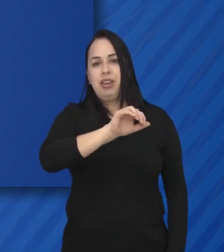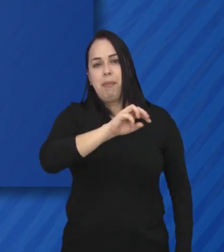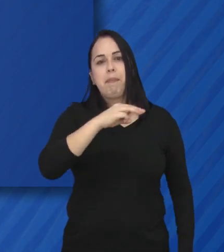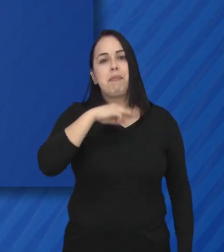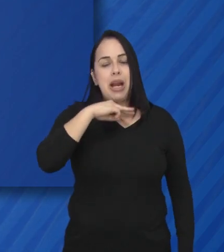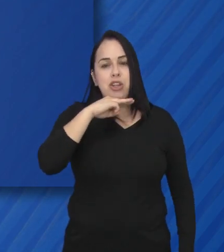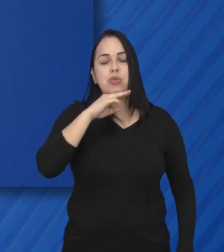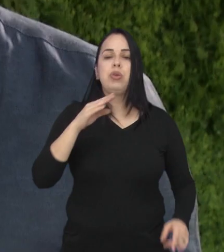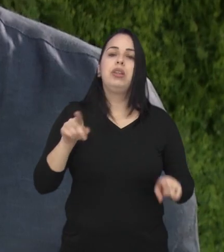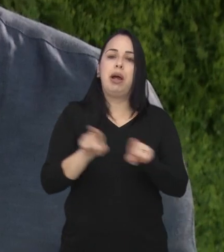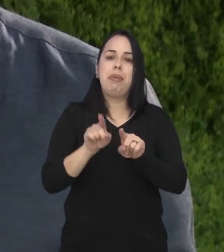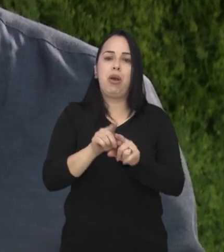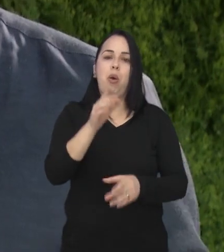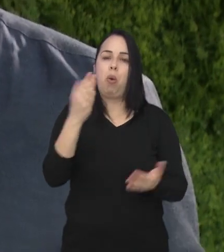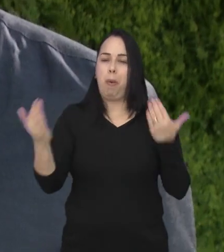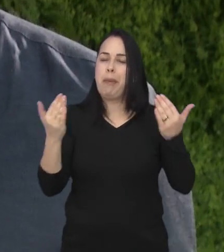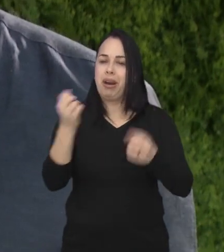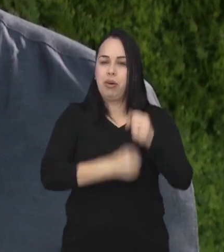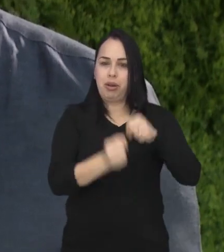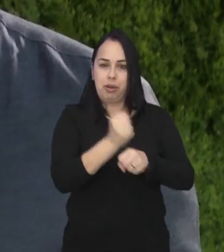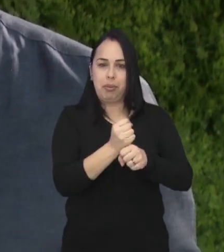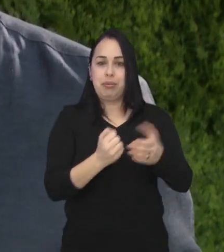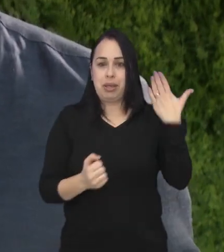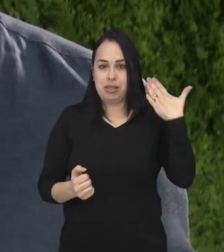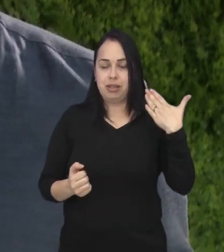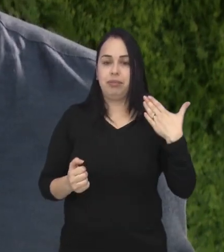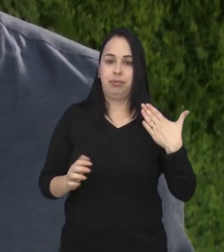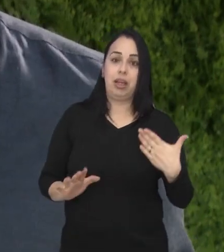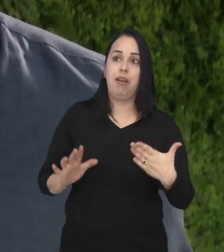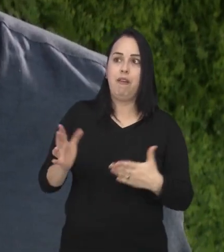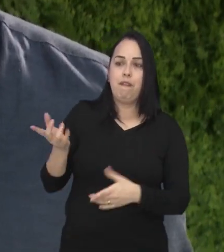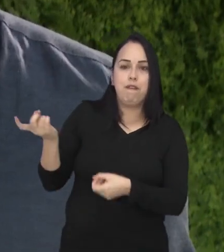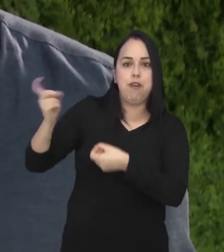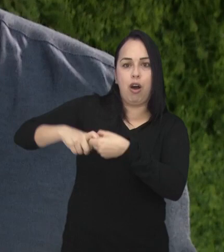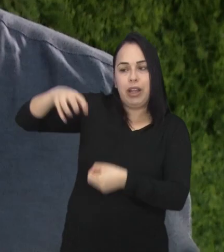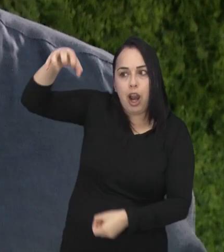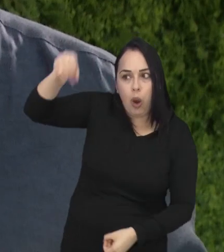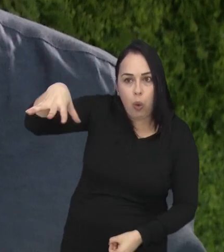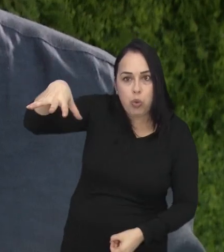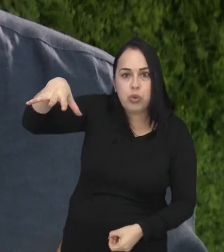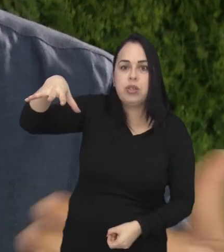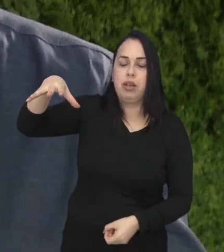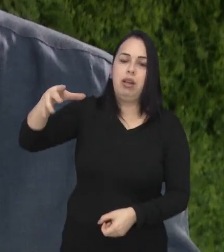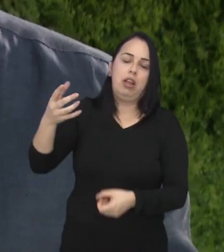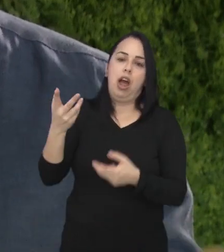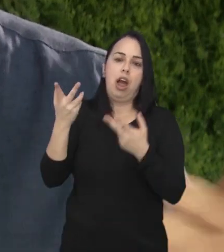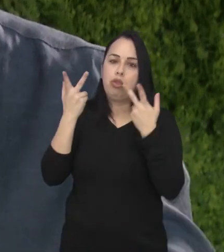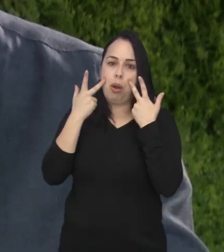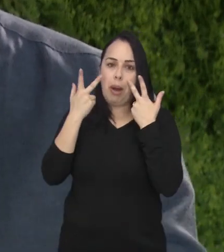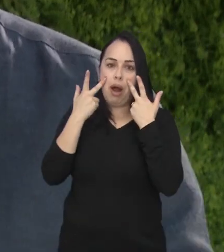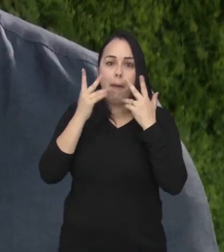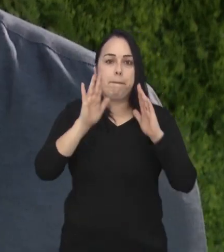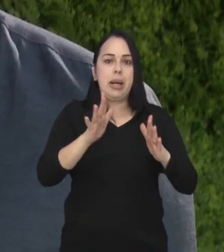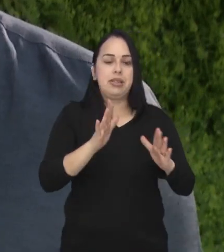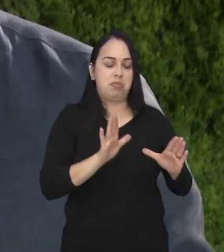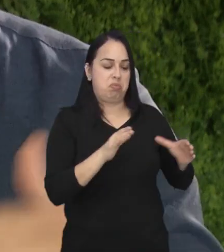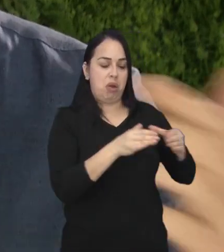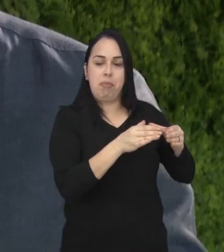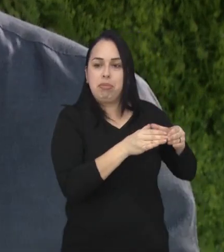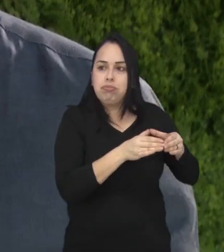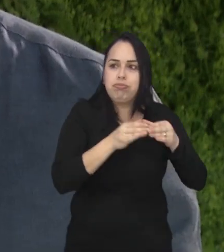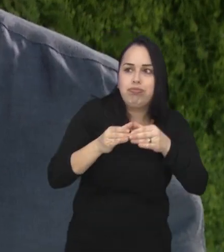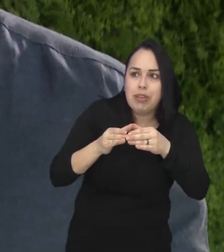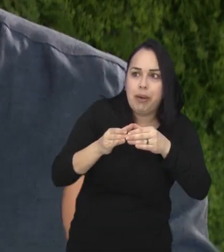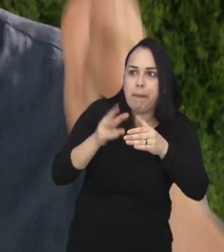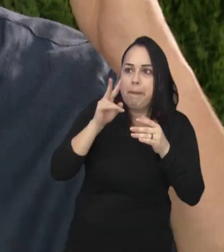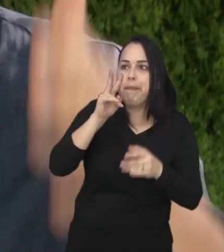período do ano passado. Normalmente, a religação acontece de forma automática, mas quando há necessidade de uma equipe ao local, a equipe verifica que existe